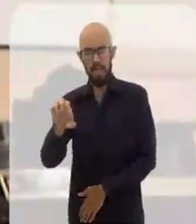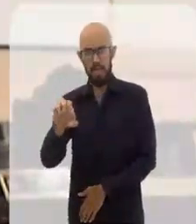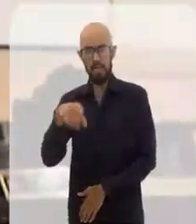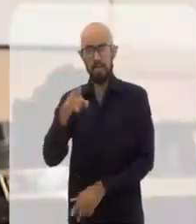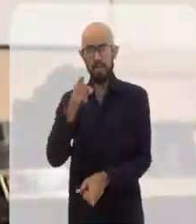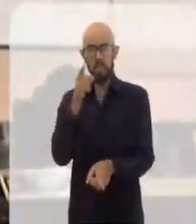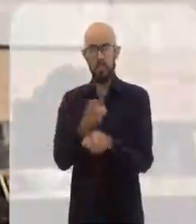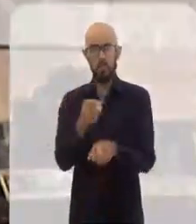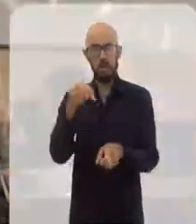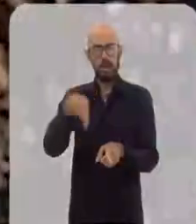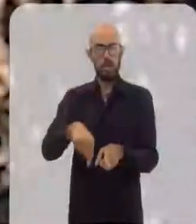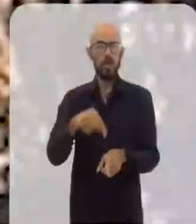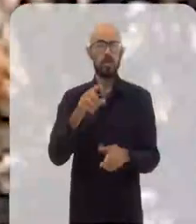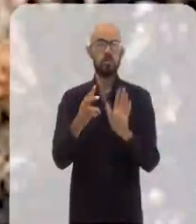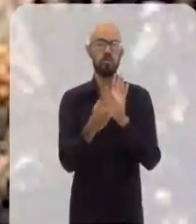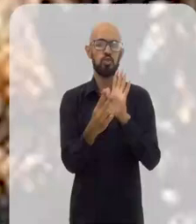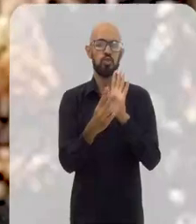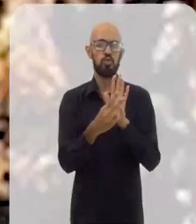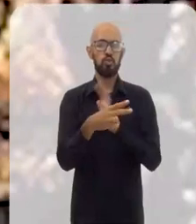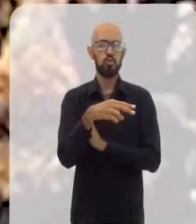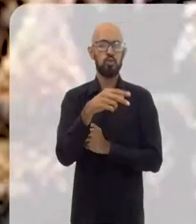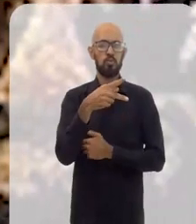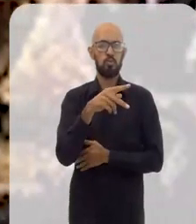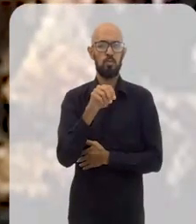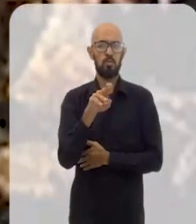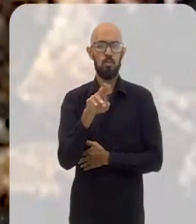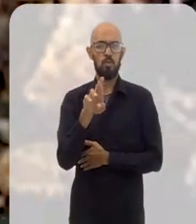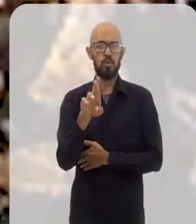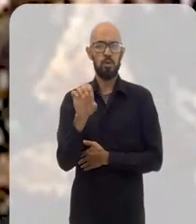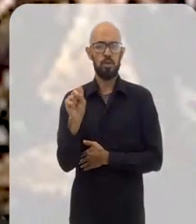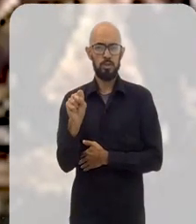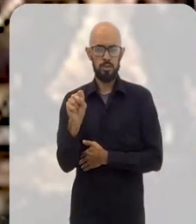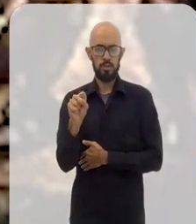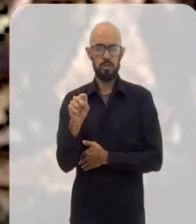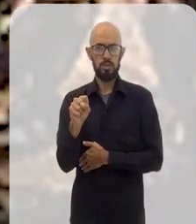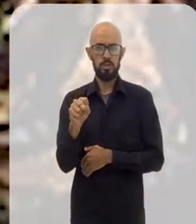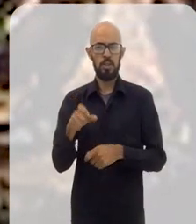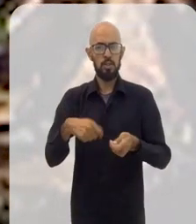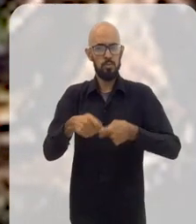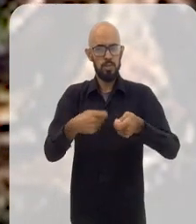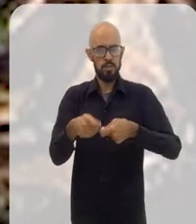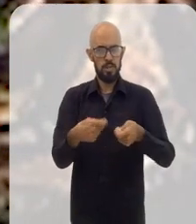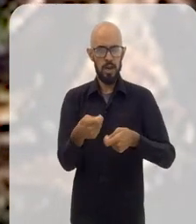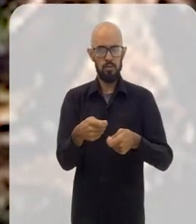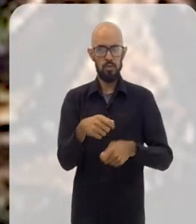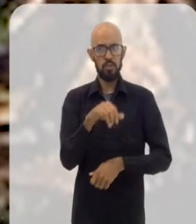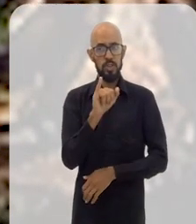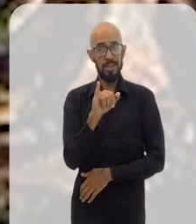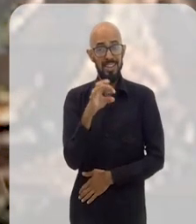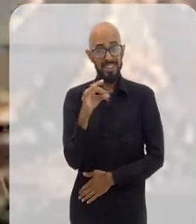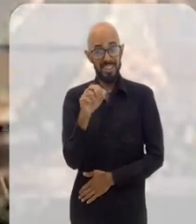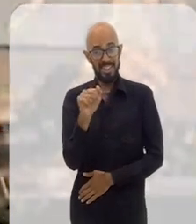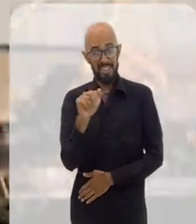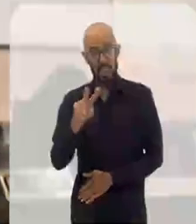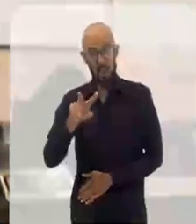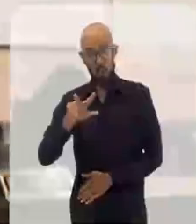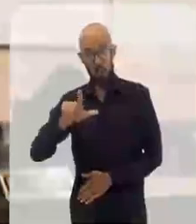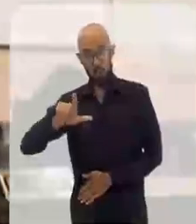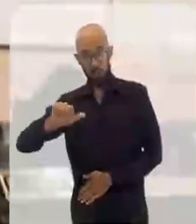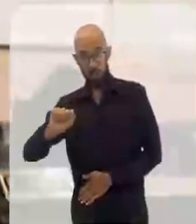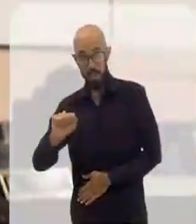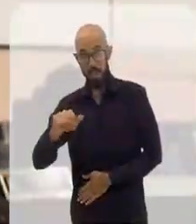eles, e encontraram aqui os puris, que dominavam o território de Italva até